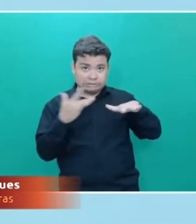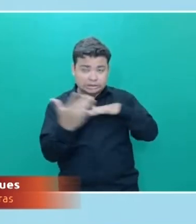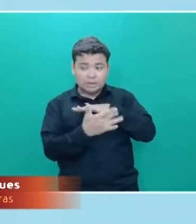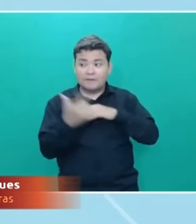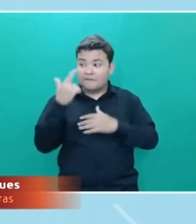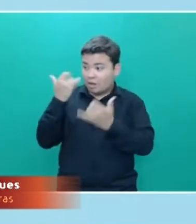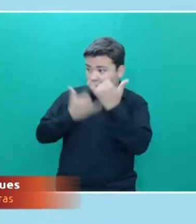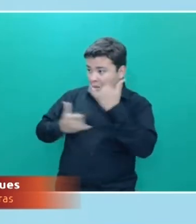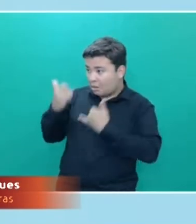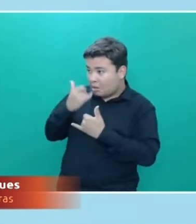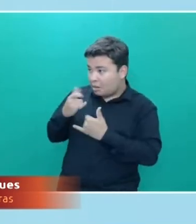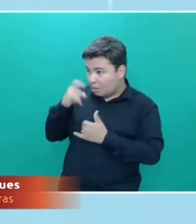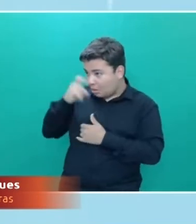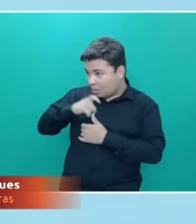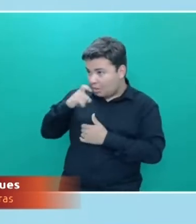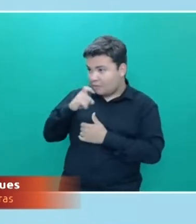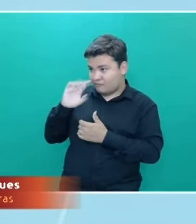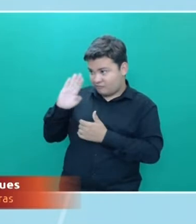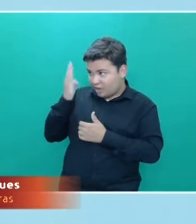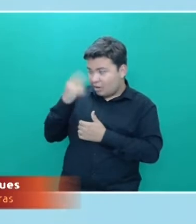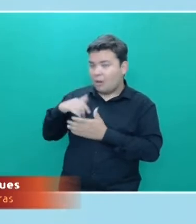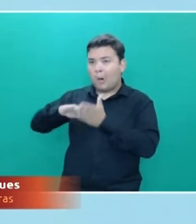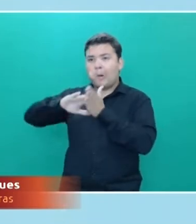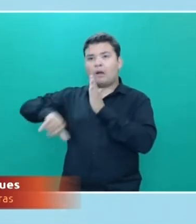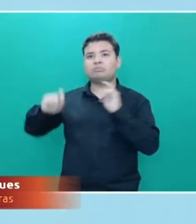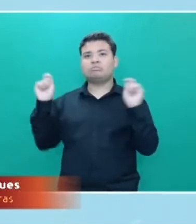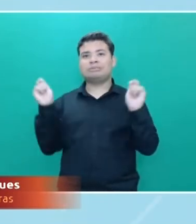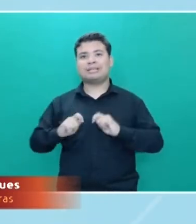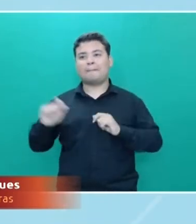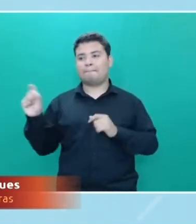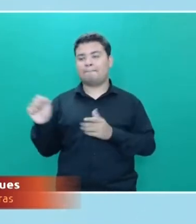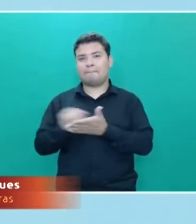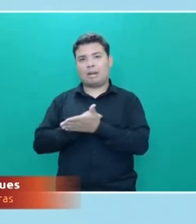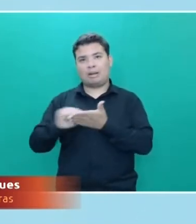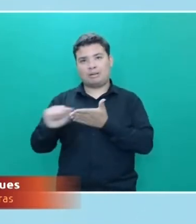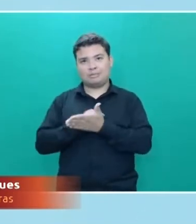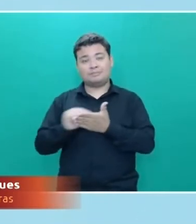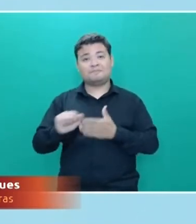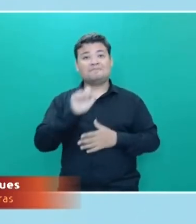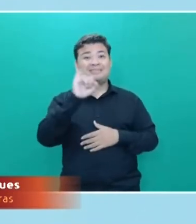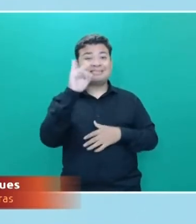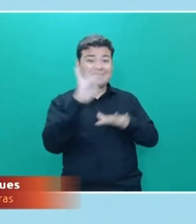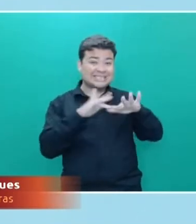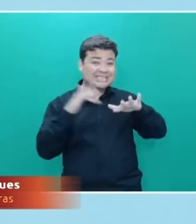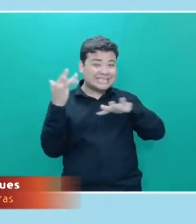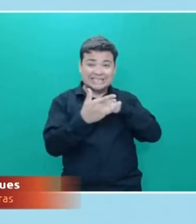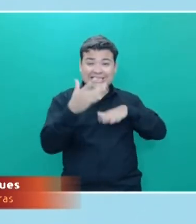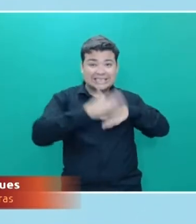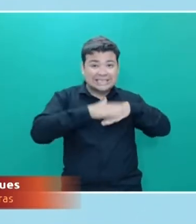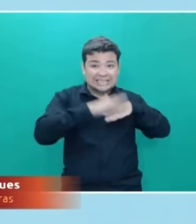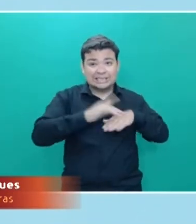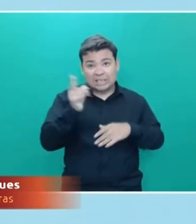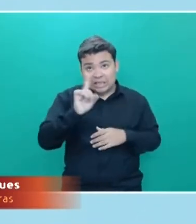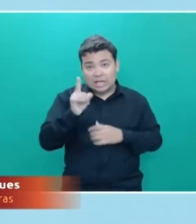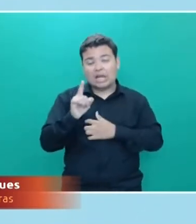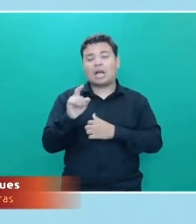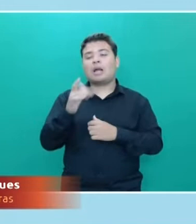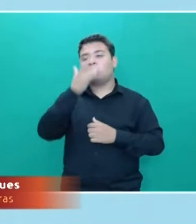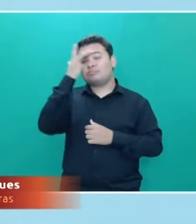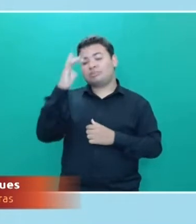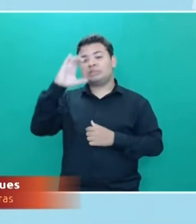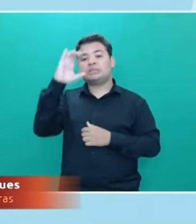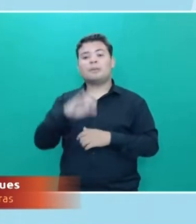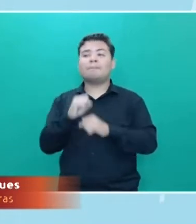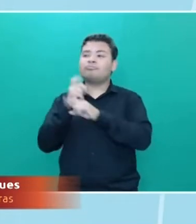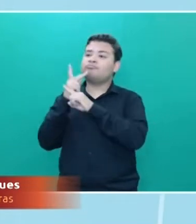informação que está sendo veiculada, se caso a rede social não fizer isso, o cidadão, ele pode ir até